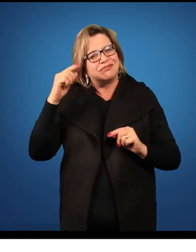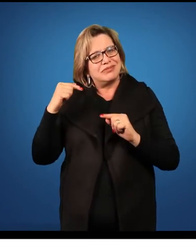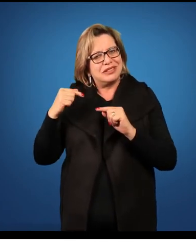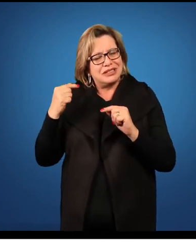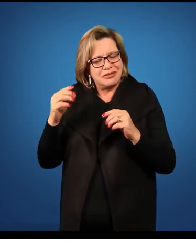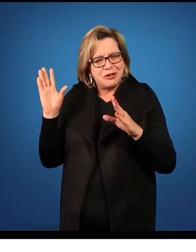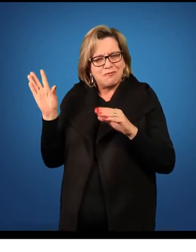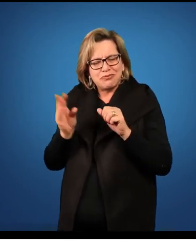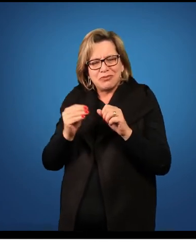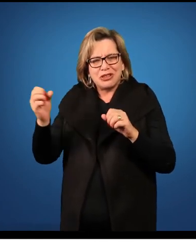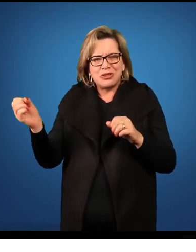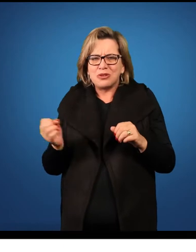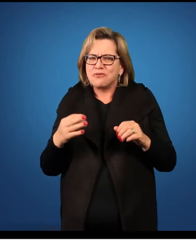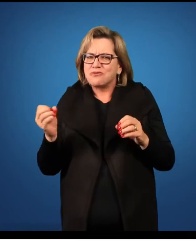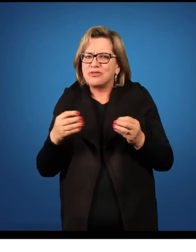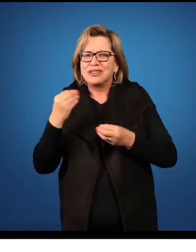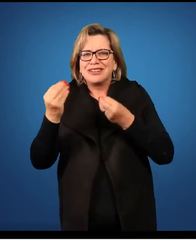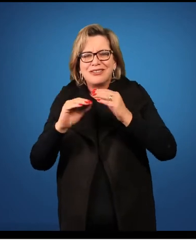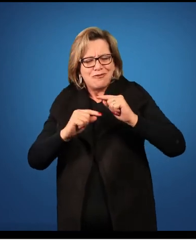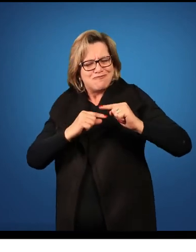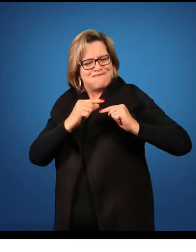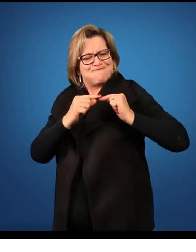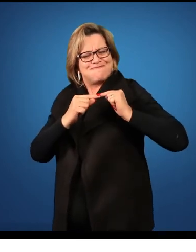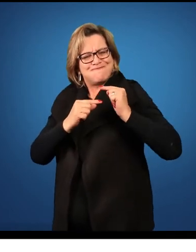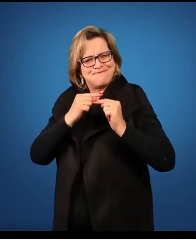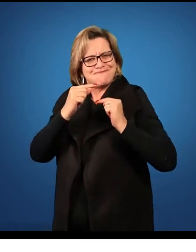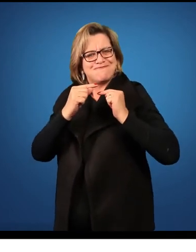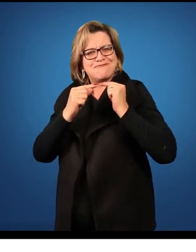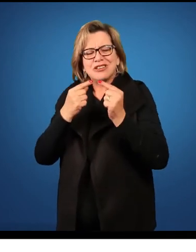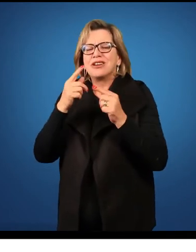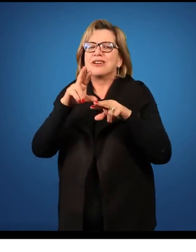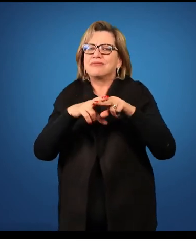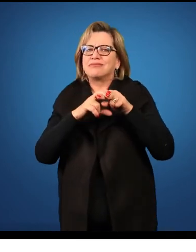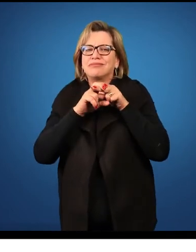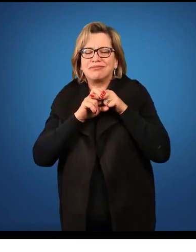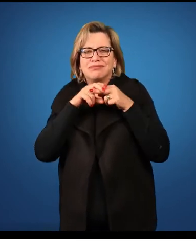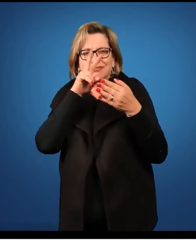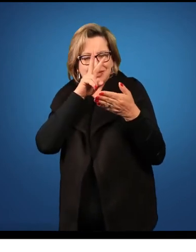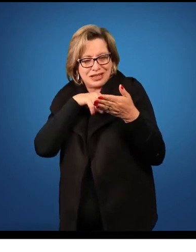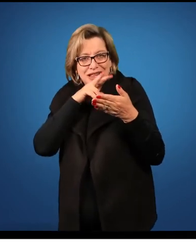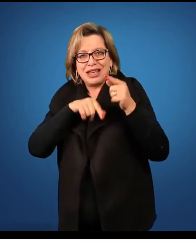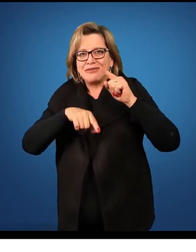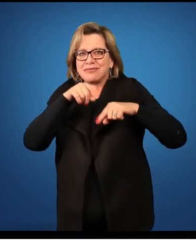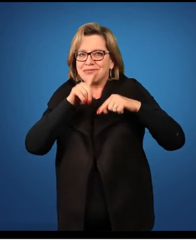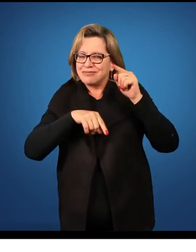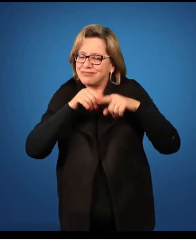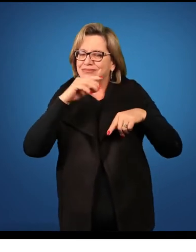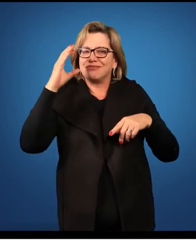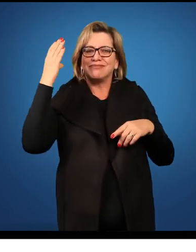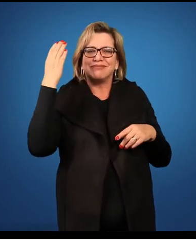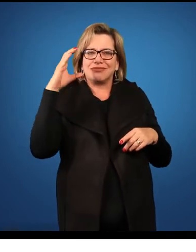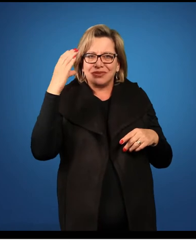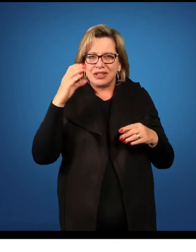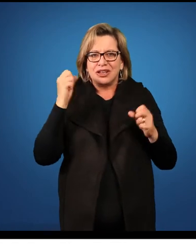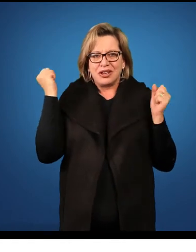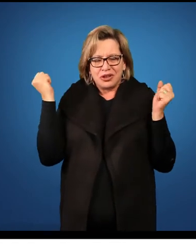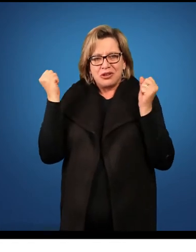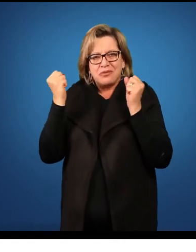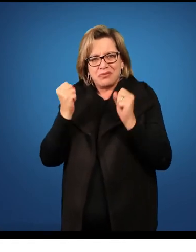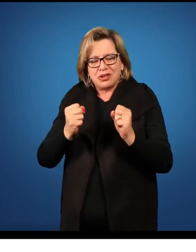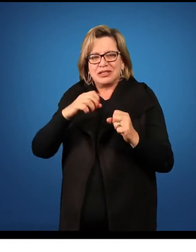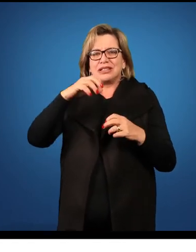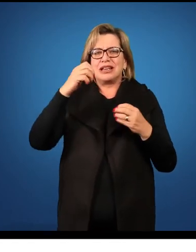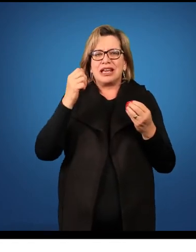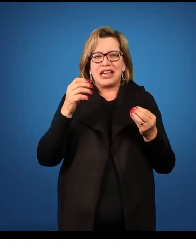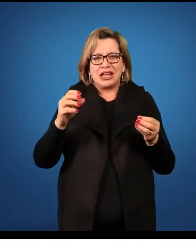é acumulativa, e ela é progressiva, então ela vai progredindo dia a dia. Então, nesse caso, a leitura de material científico pode atualizar esses